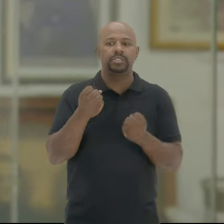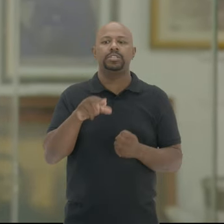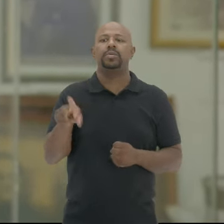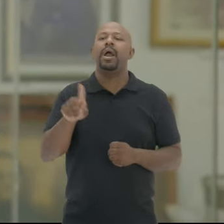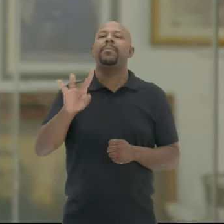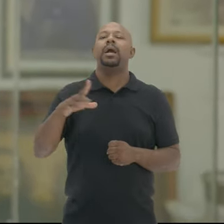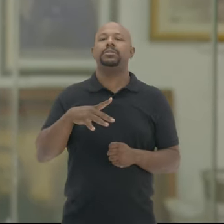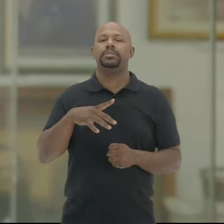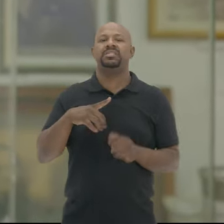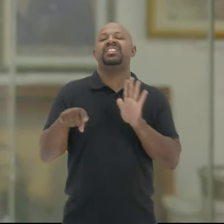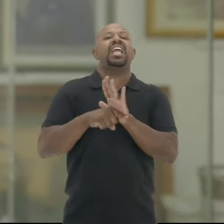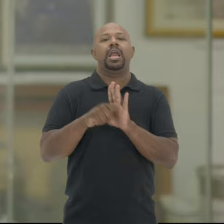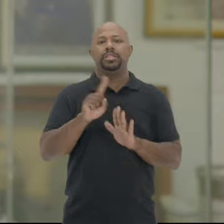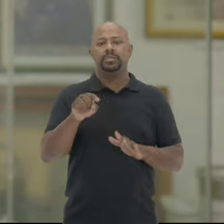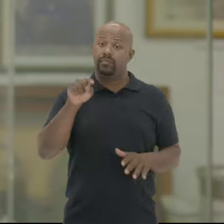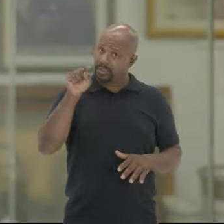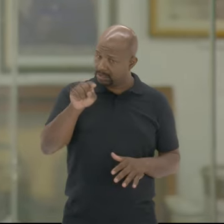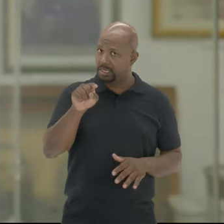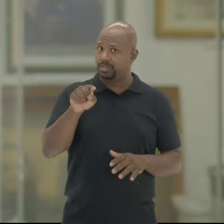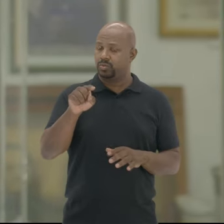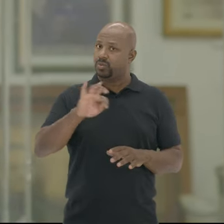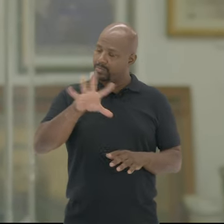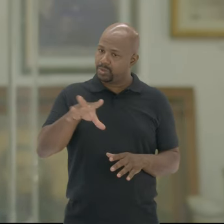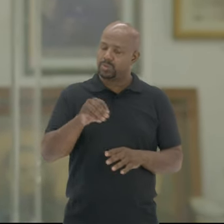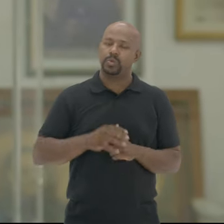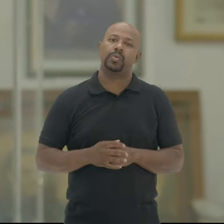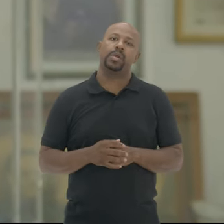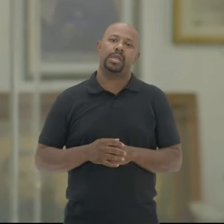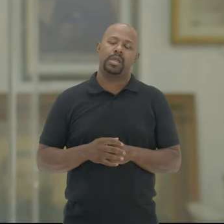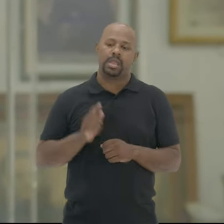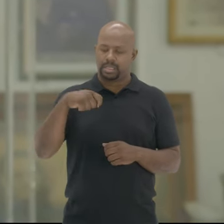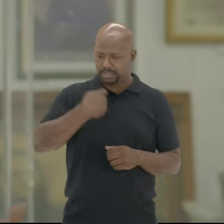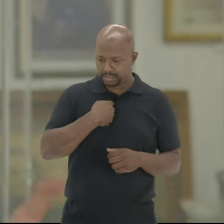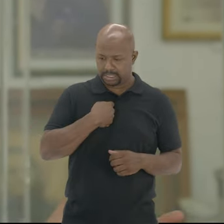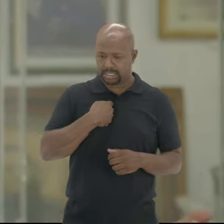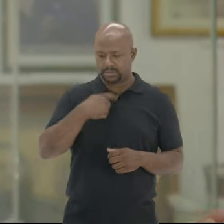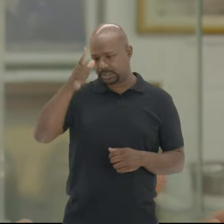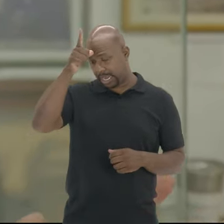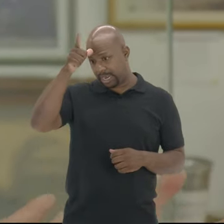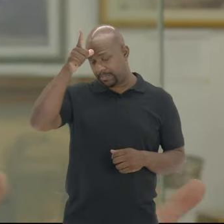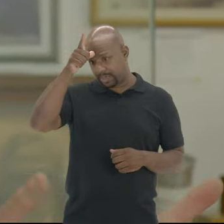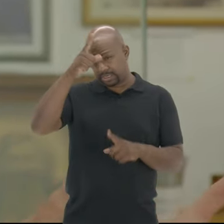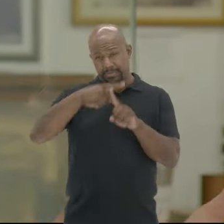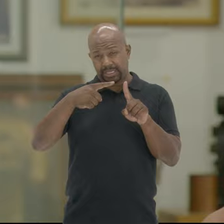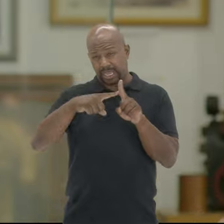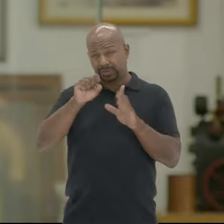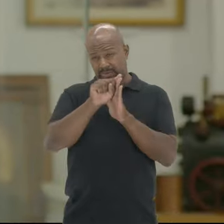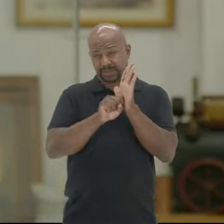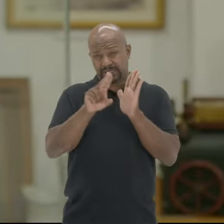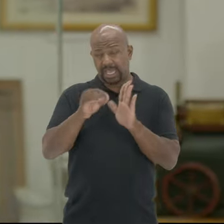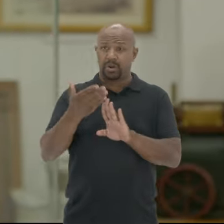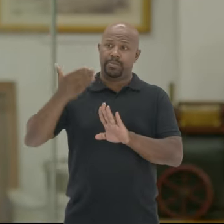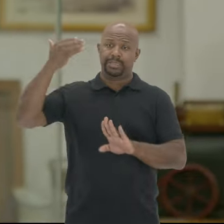você tem E não é mais um estigma Você, sobretudo Se os alemães na metade do